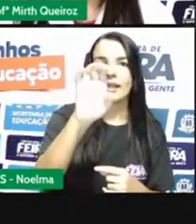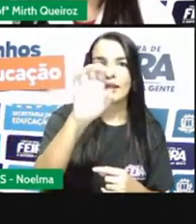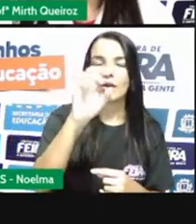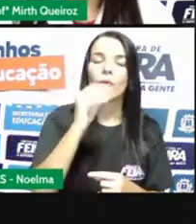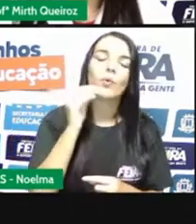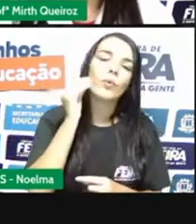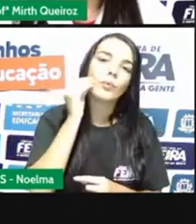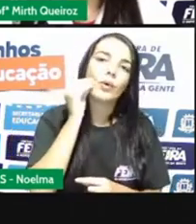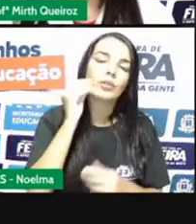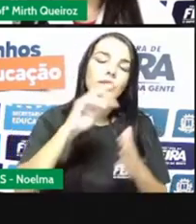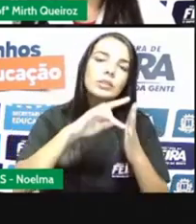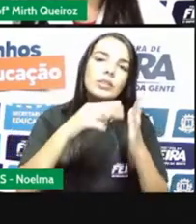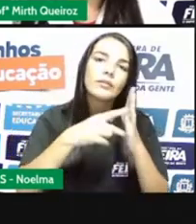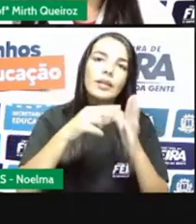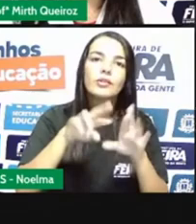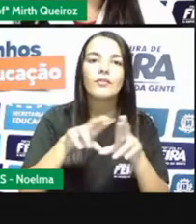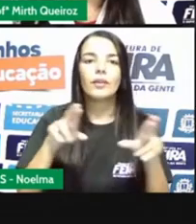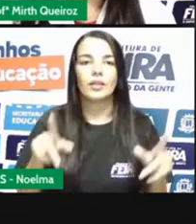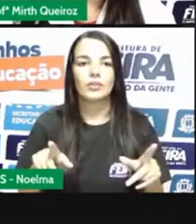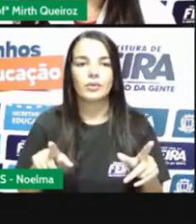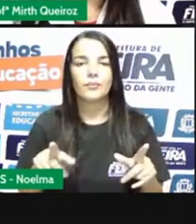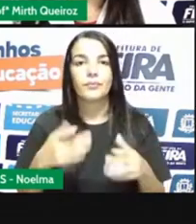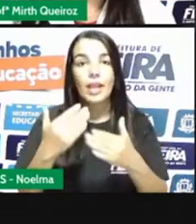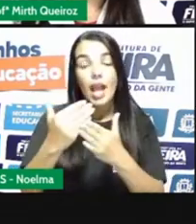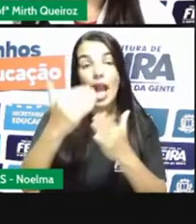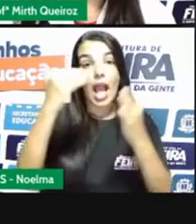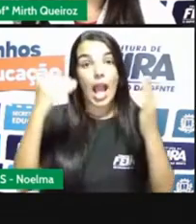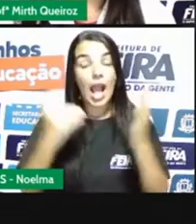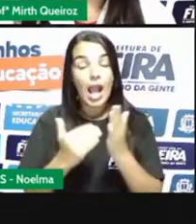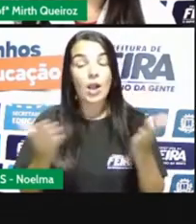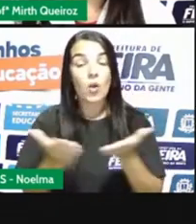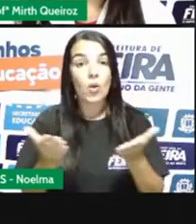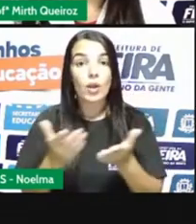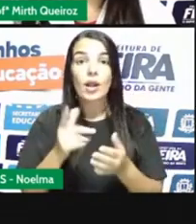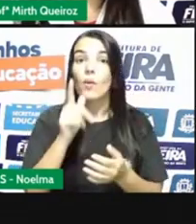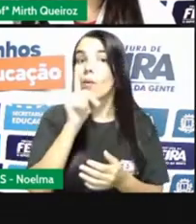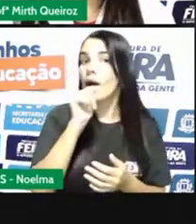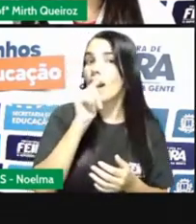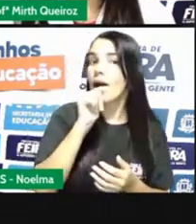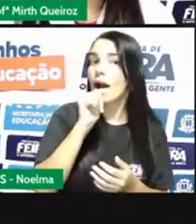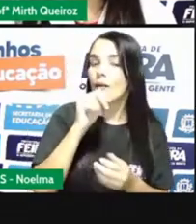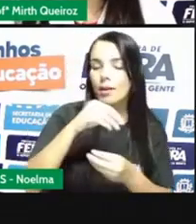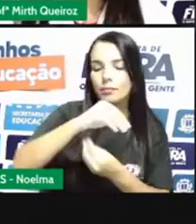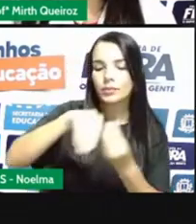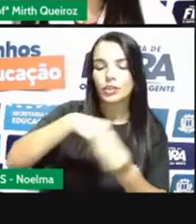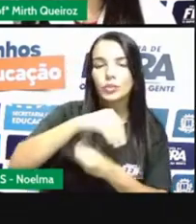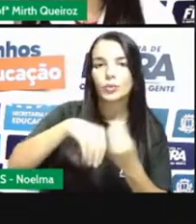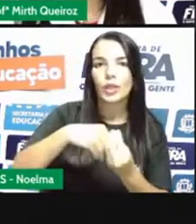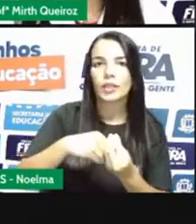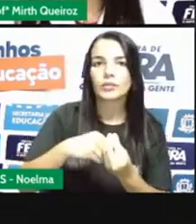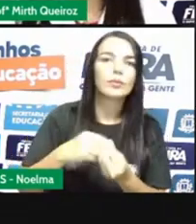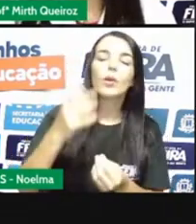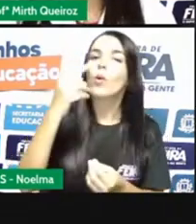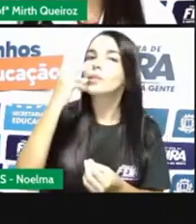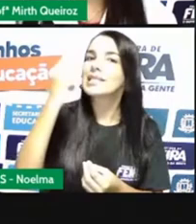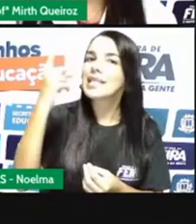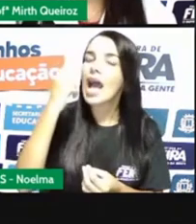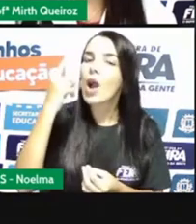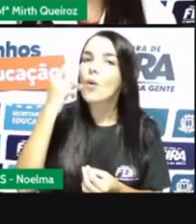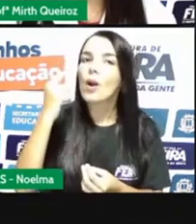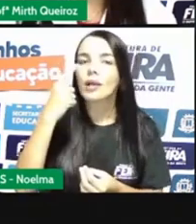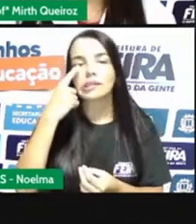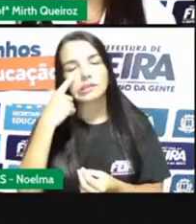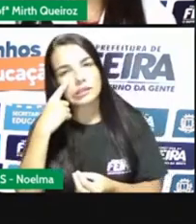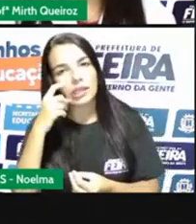o óleo, quem é a água. Já quando a gente mistura a água e o sal, ao misturar ali, colocar no copo,